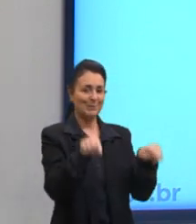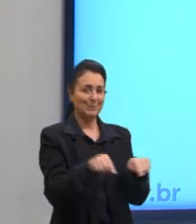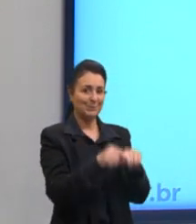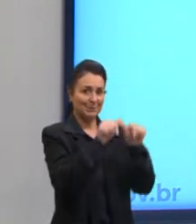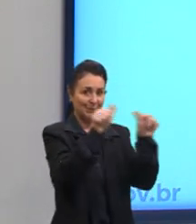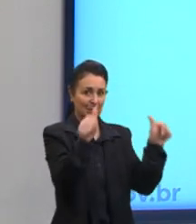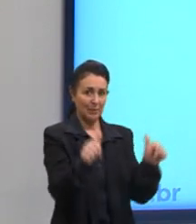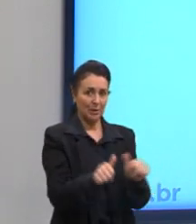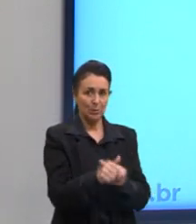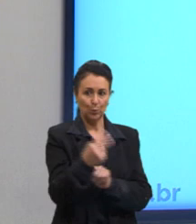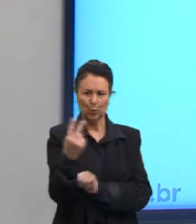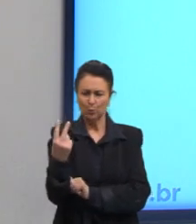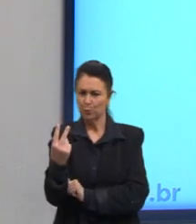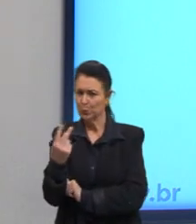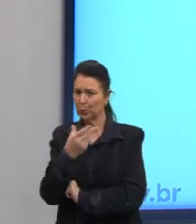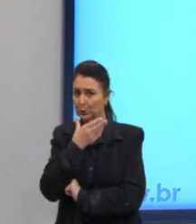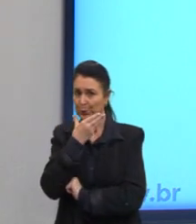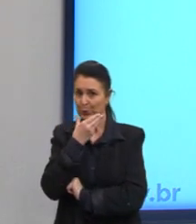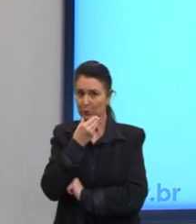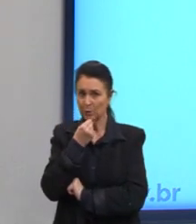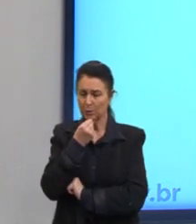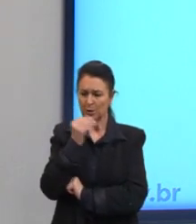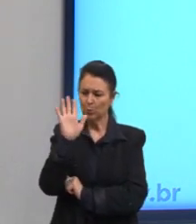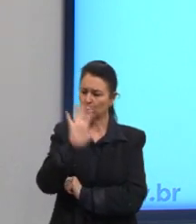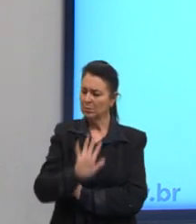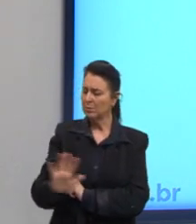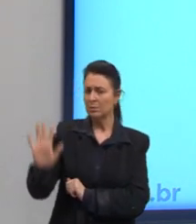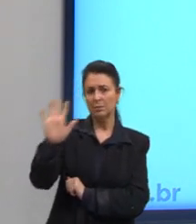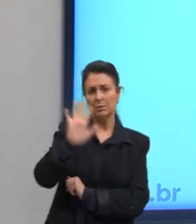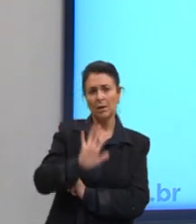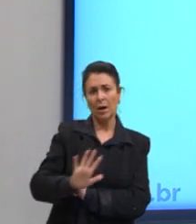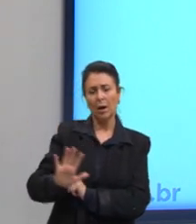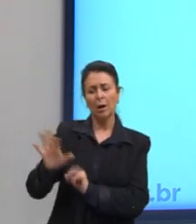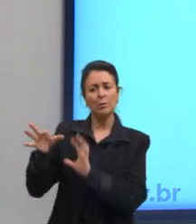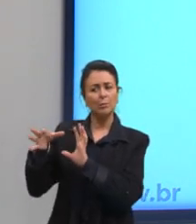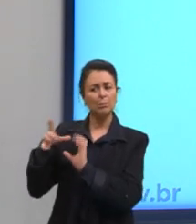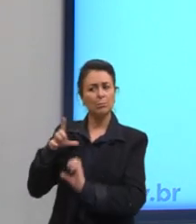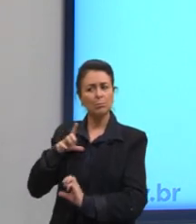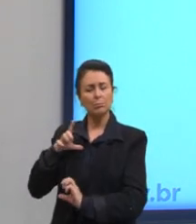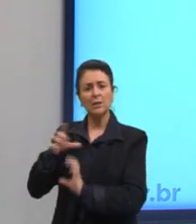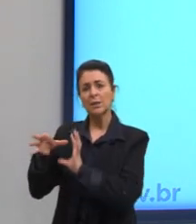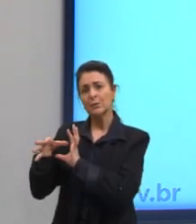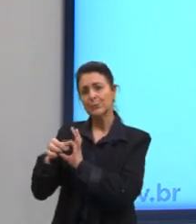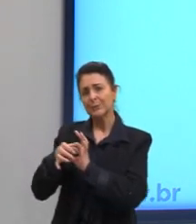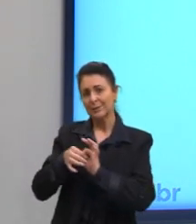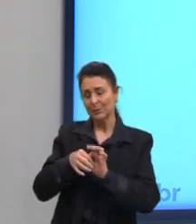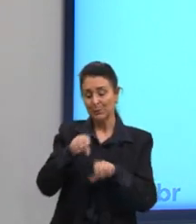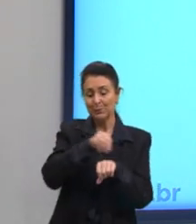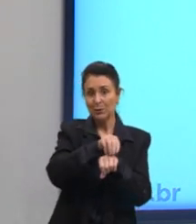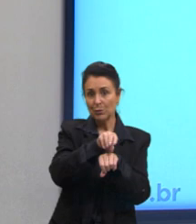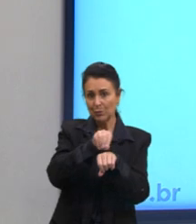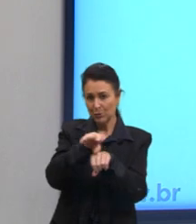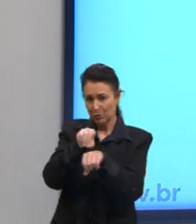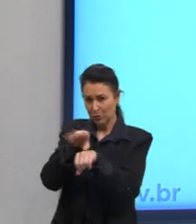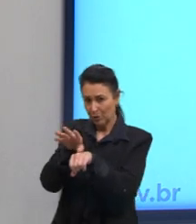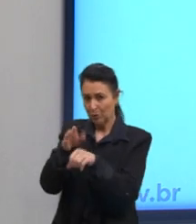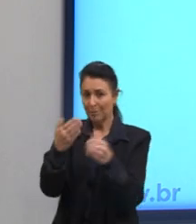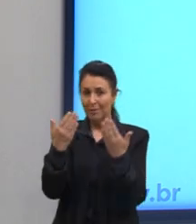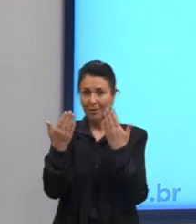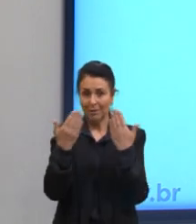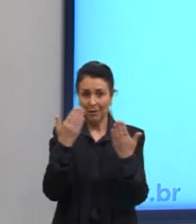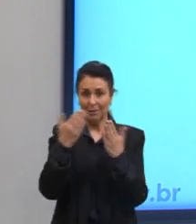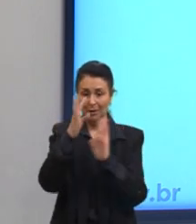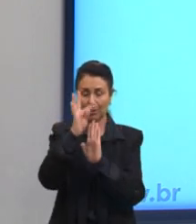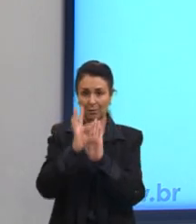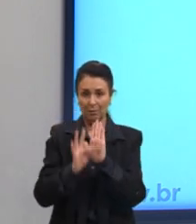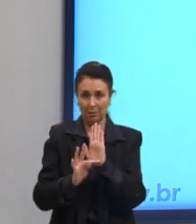dois homens dentro de um cenário, dentro de um contexto. Outra dica para analisar um